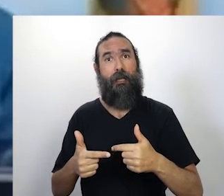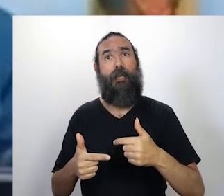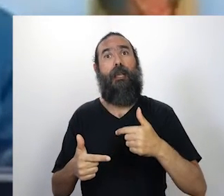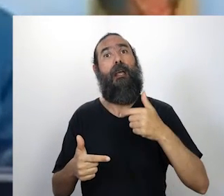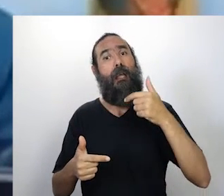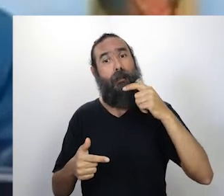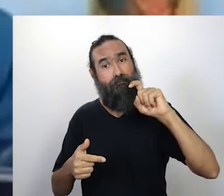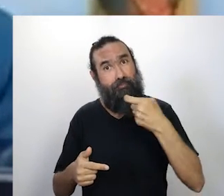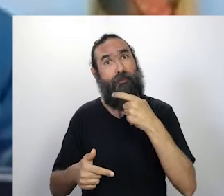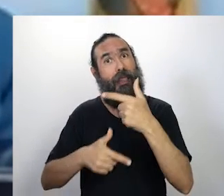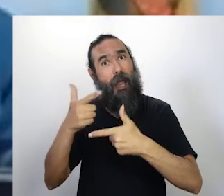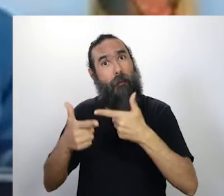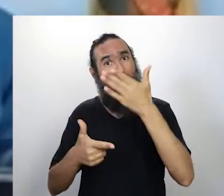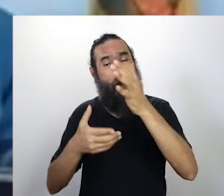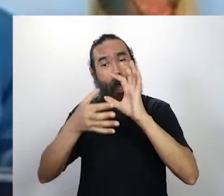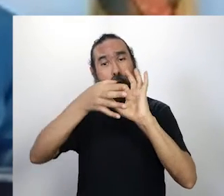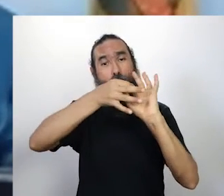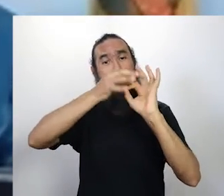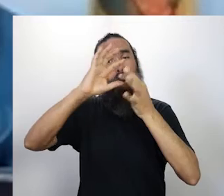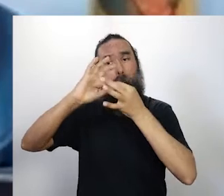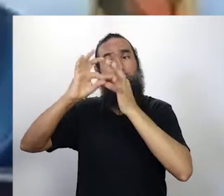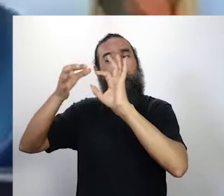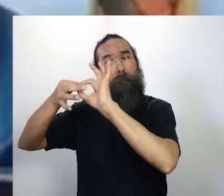Olimpíada do Rio de Janeiro, 2016,